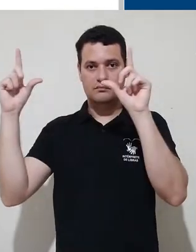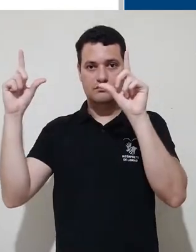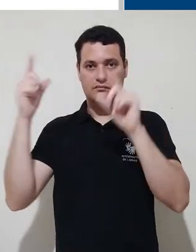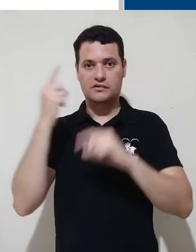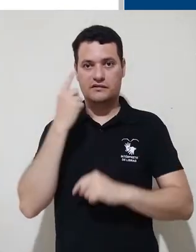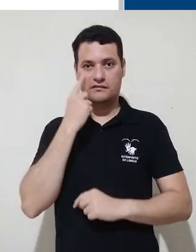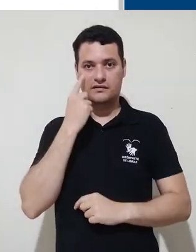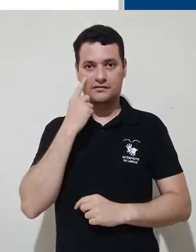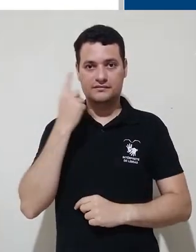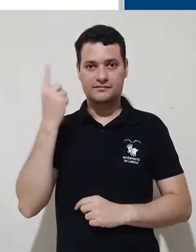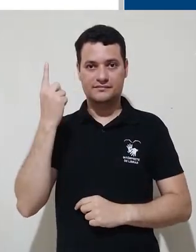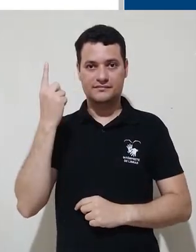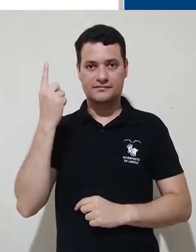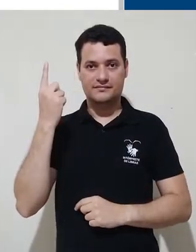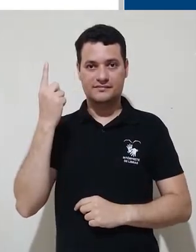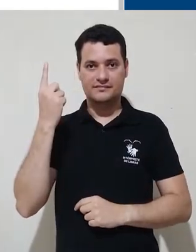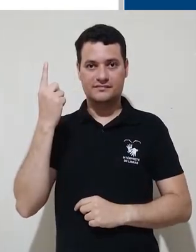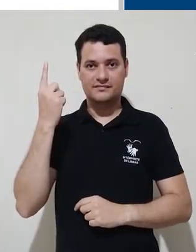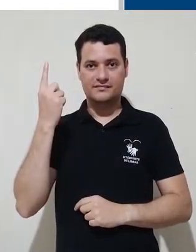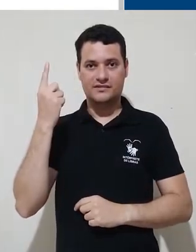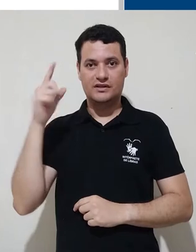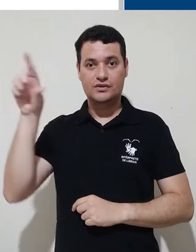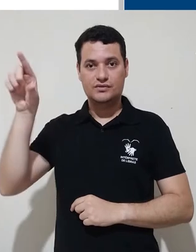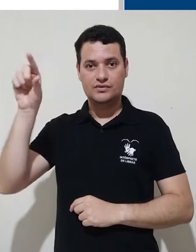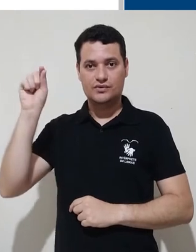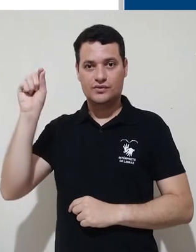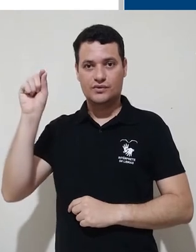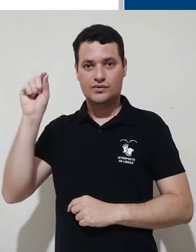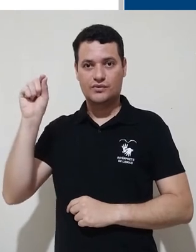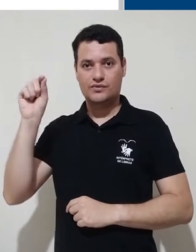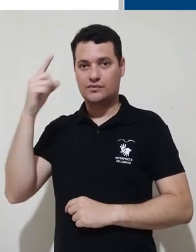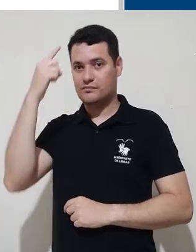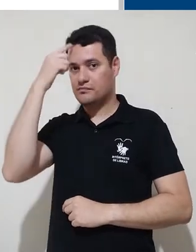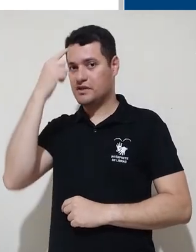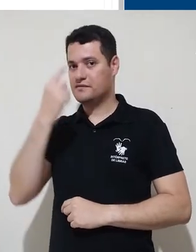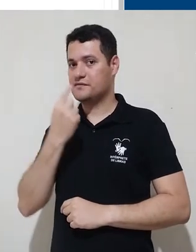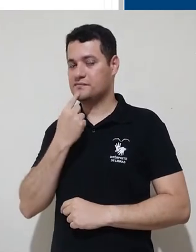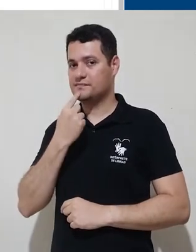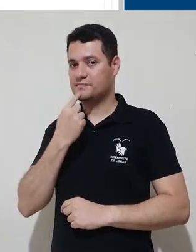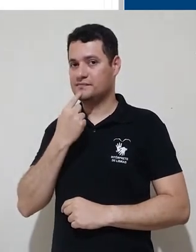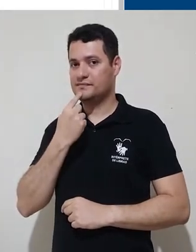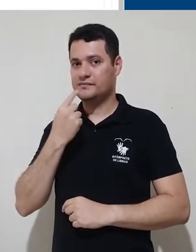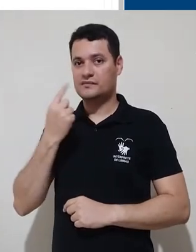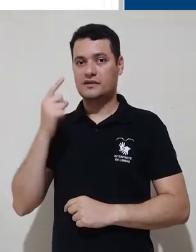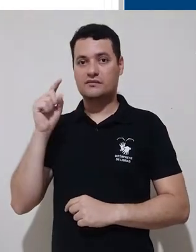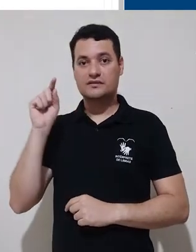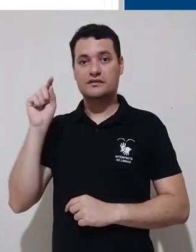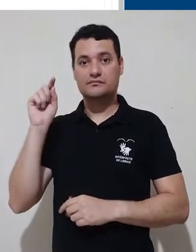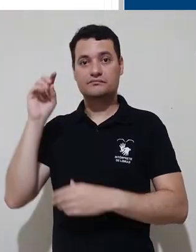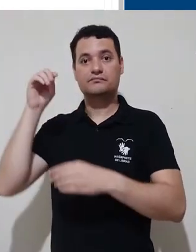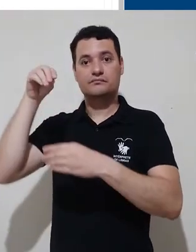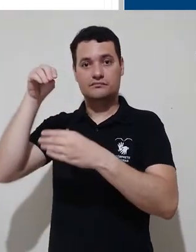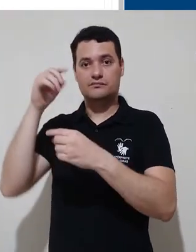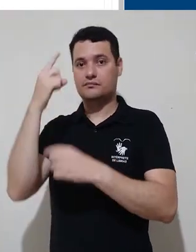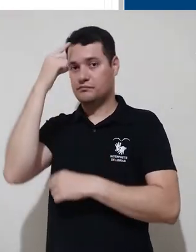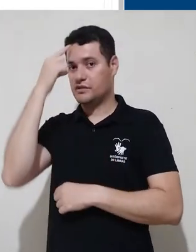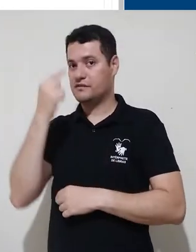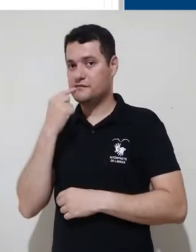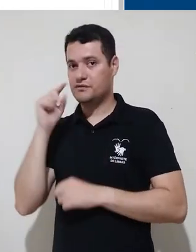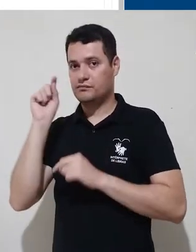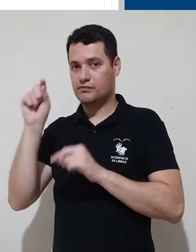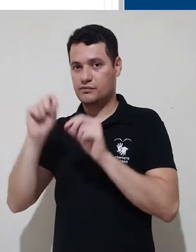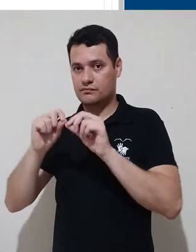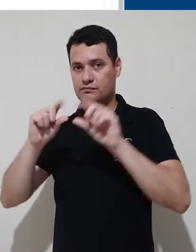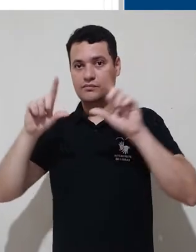clicar sobre a setinha, ela vai abrir um menu para você e você pode escolher a seção perfil. Dentro do perfil, você vai